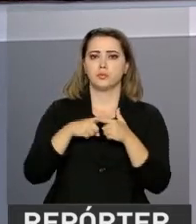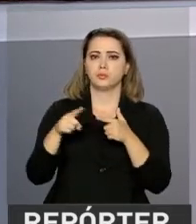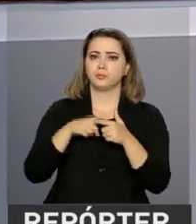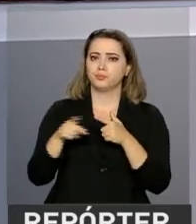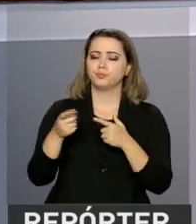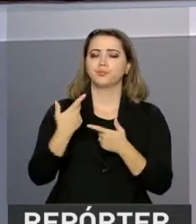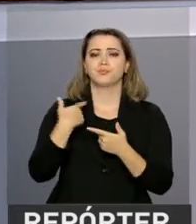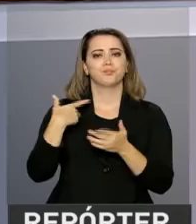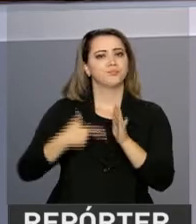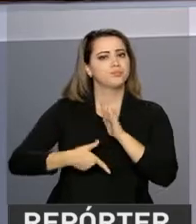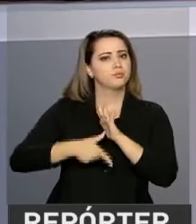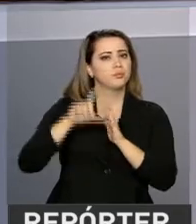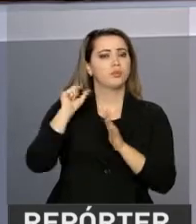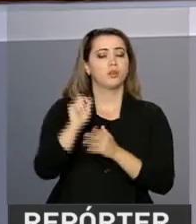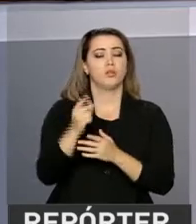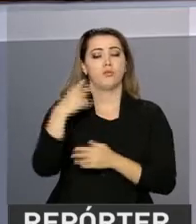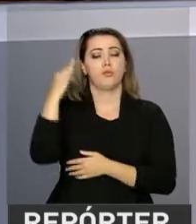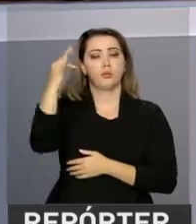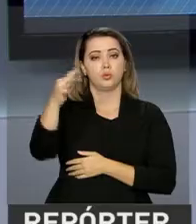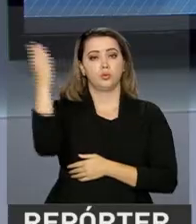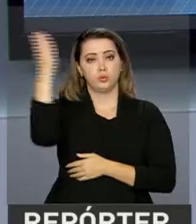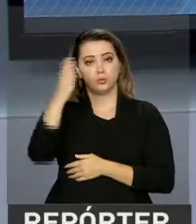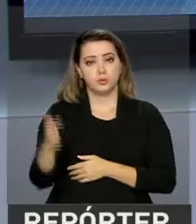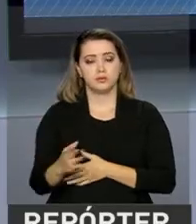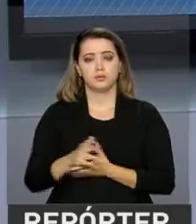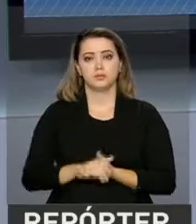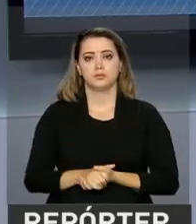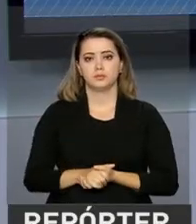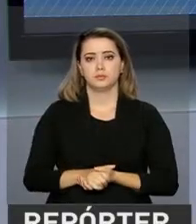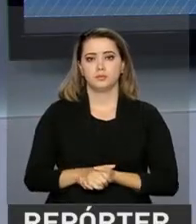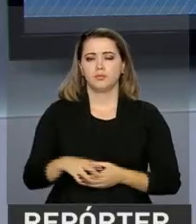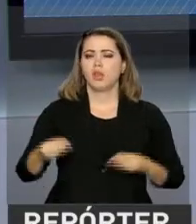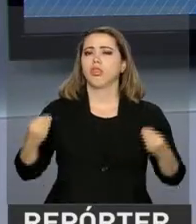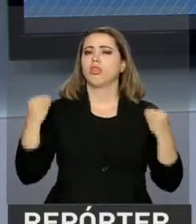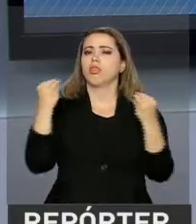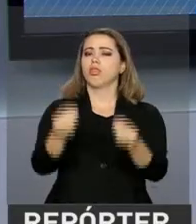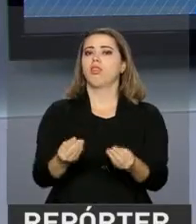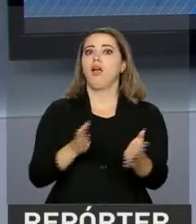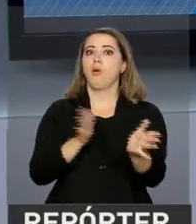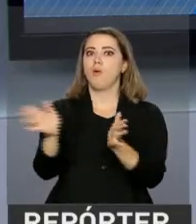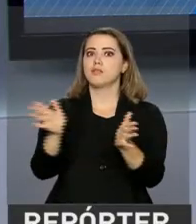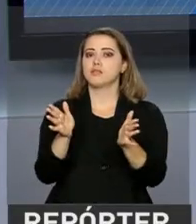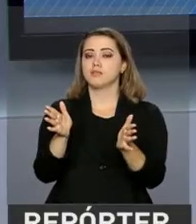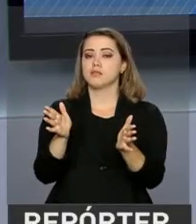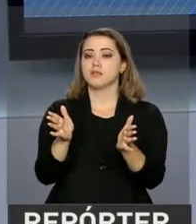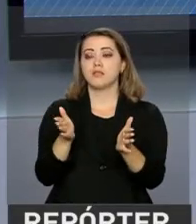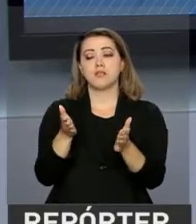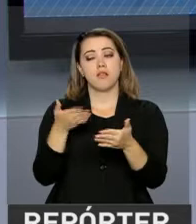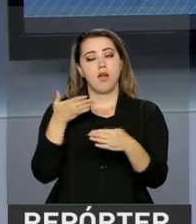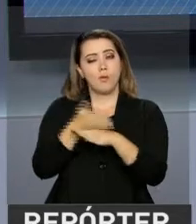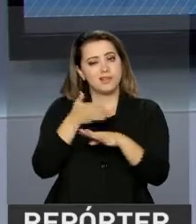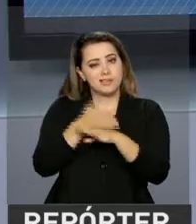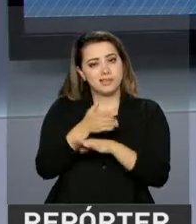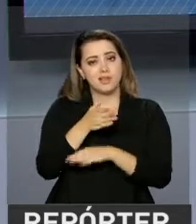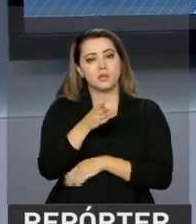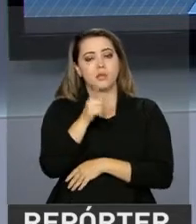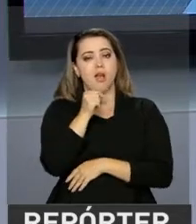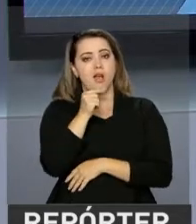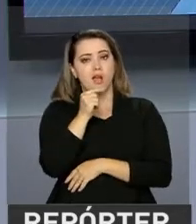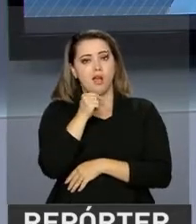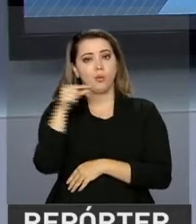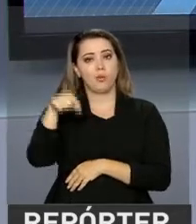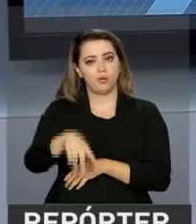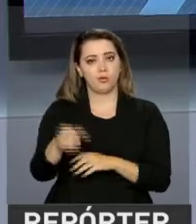precedentes e o futuro do Brasil. Garantir o acesso à água para a nossa geração e para as gerações